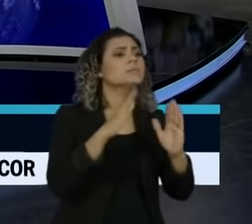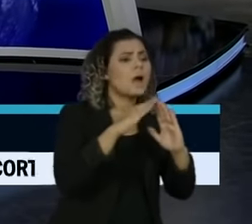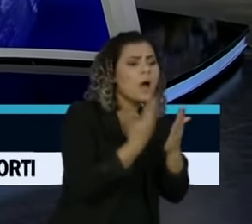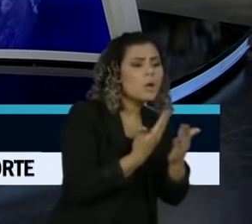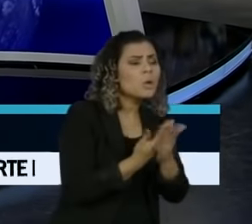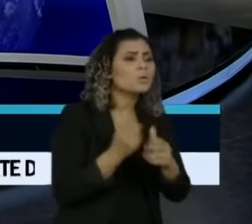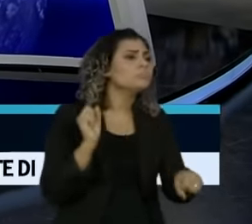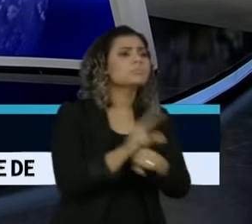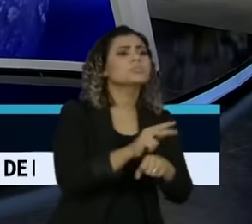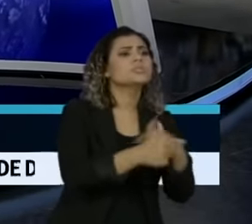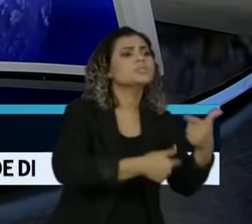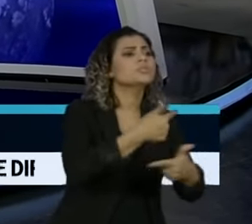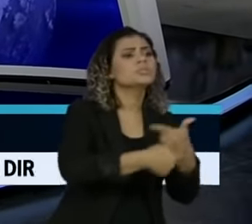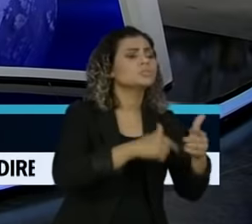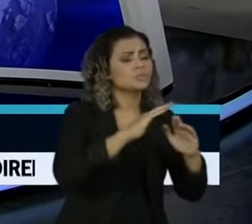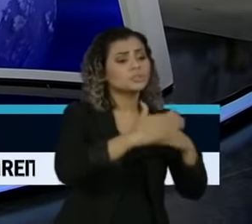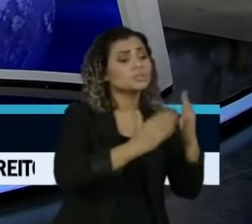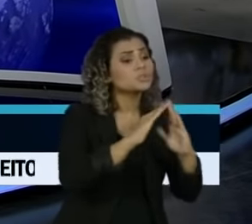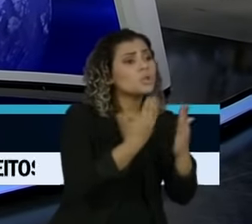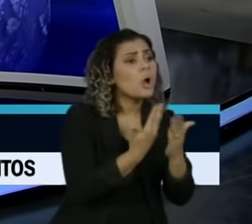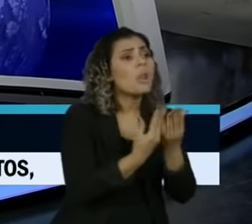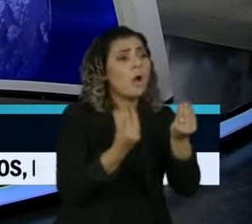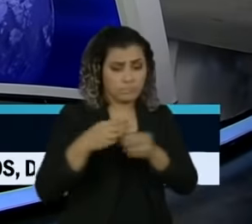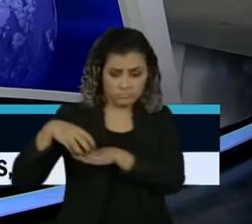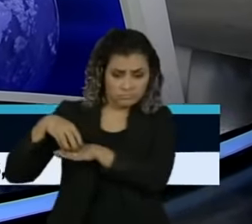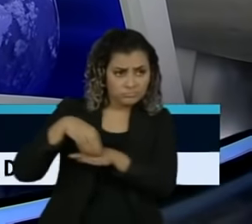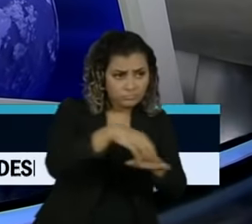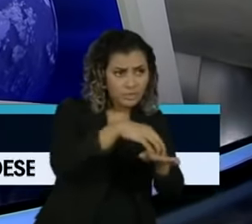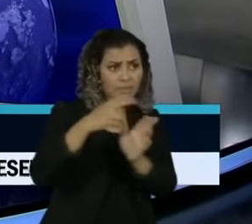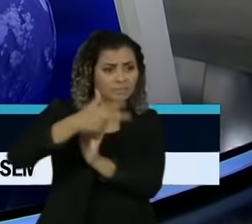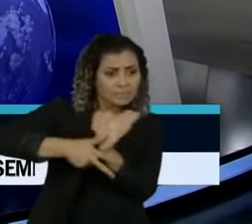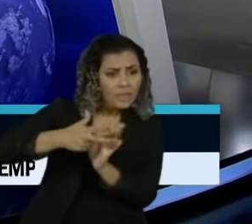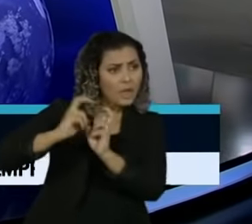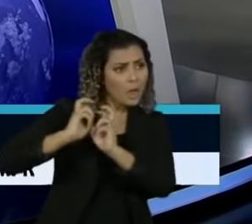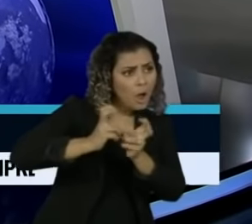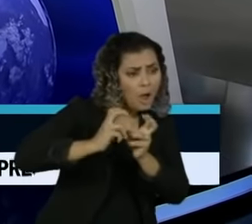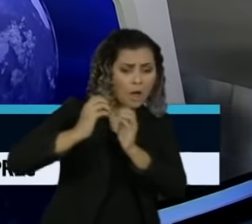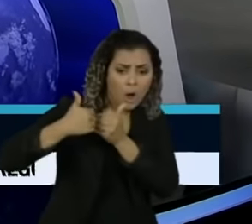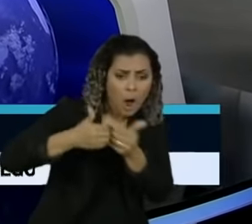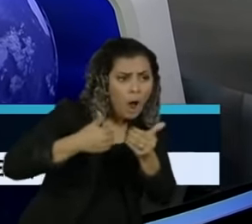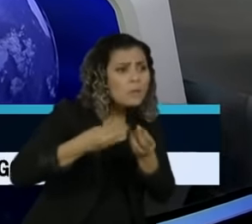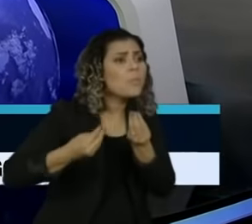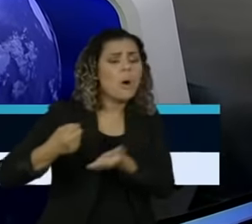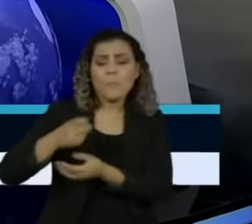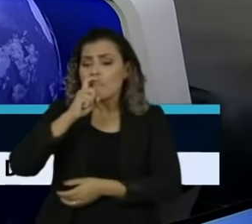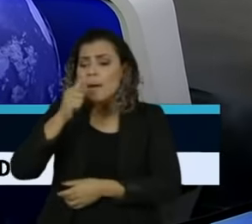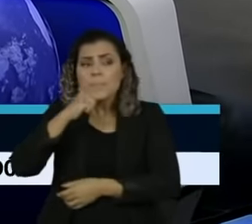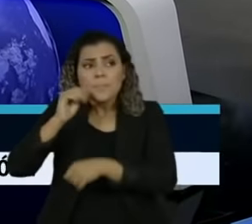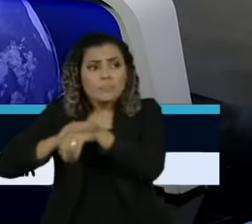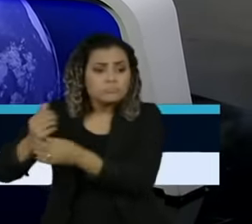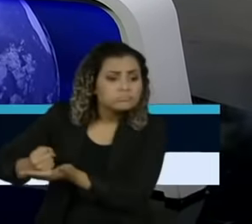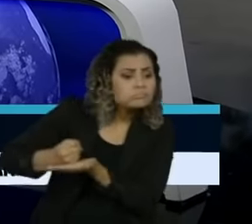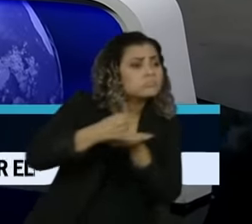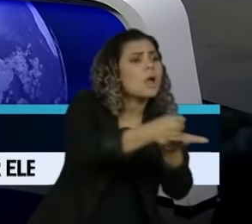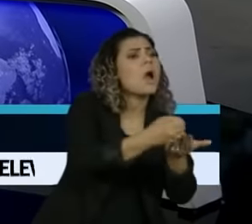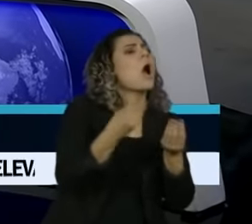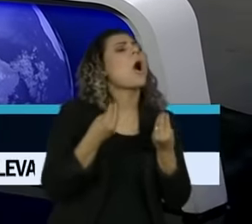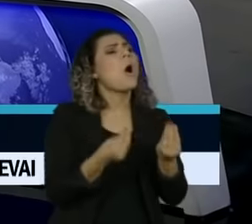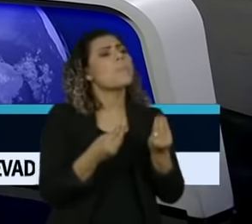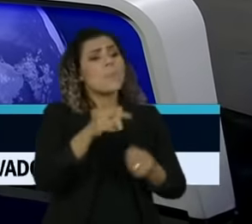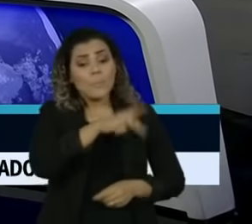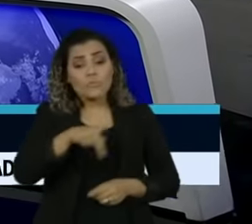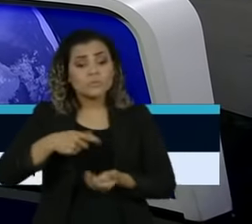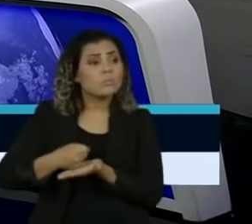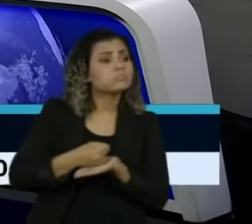escola? Como é que eles vão chegar? Eles vão pegar transporte público? Como é que os pais vão levar as crianças? Como é que os professores vão se